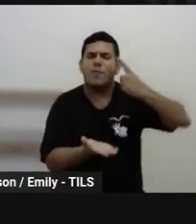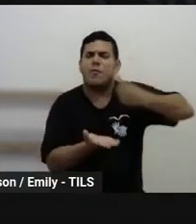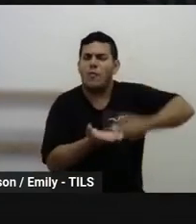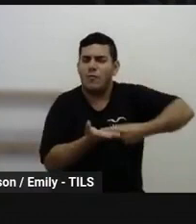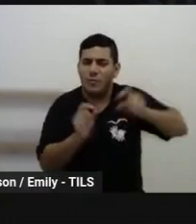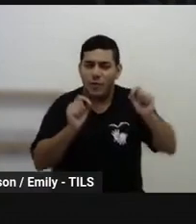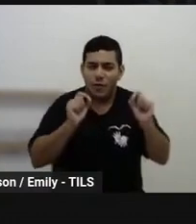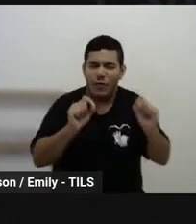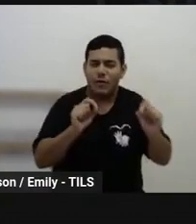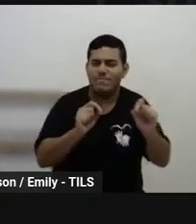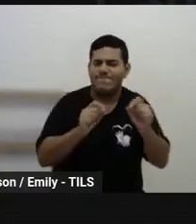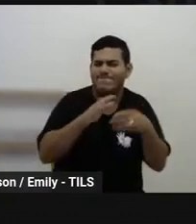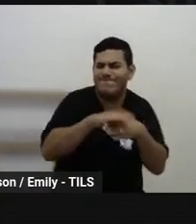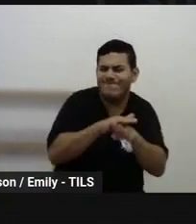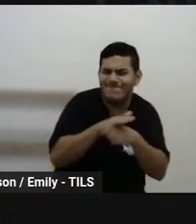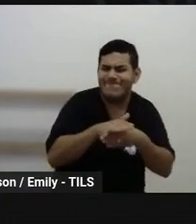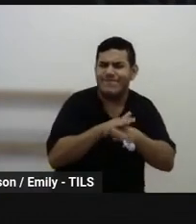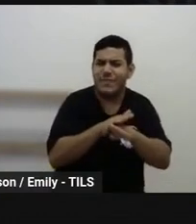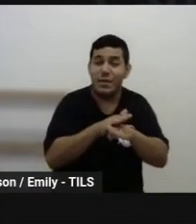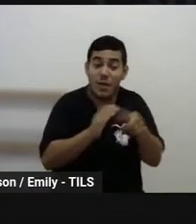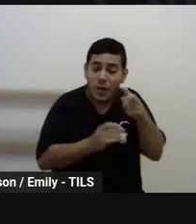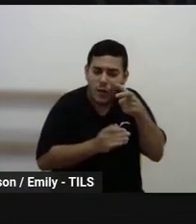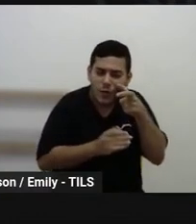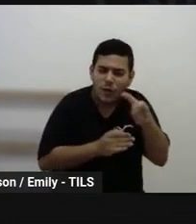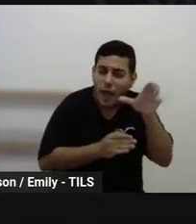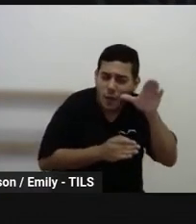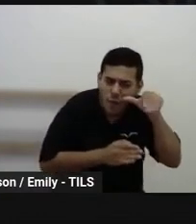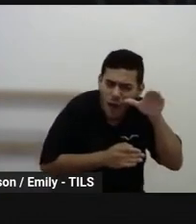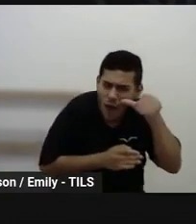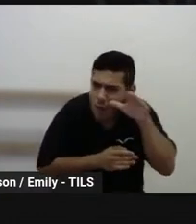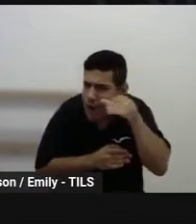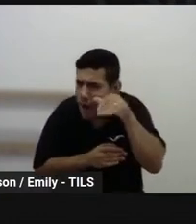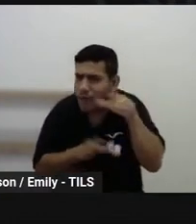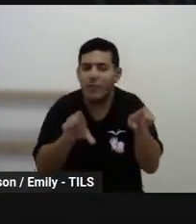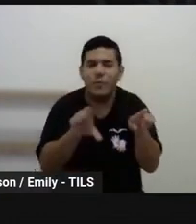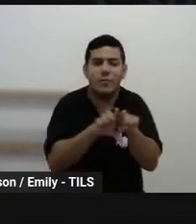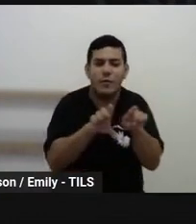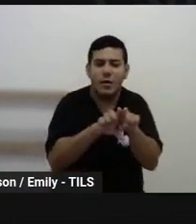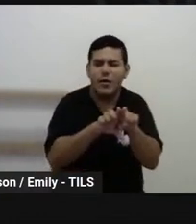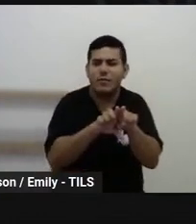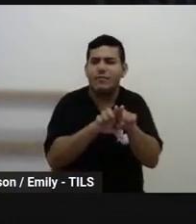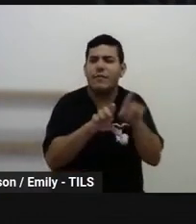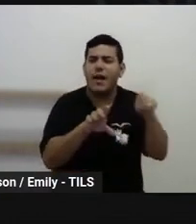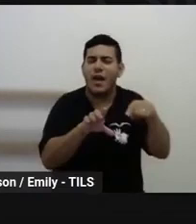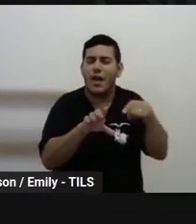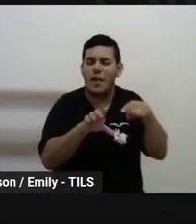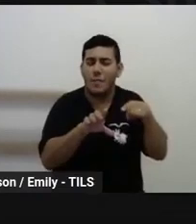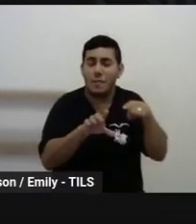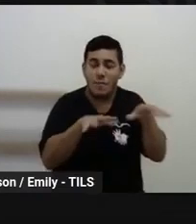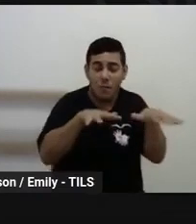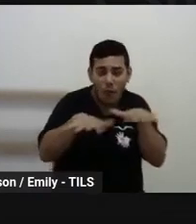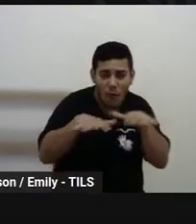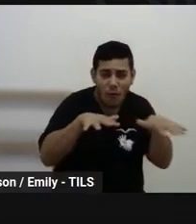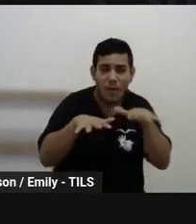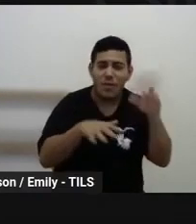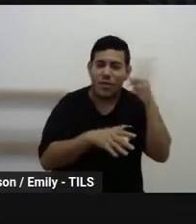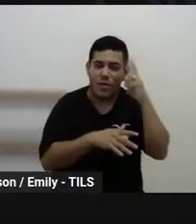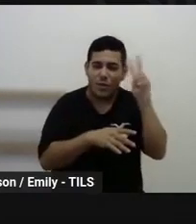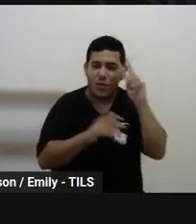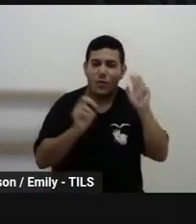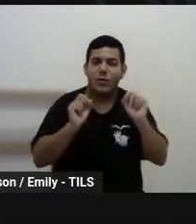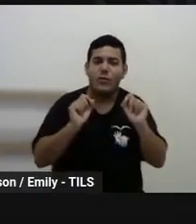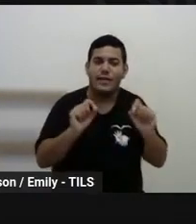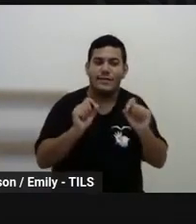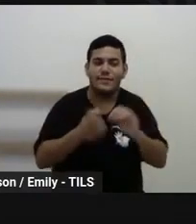inquietação e curiosidade, como inconclusão e impermanente movimento da história. é